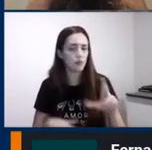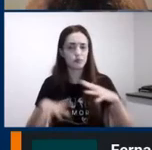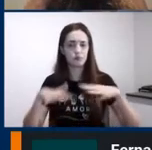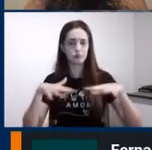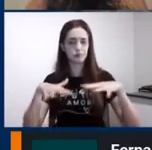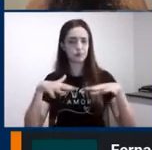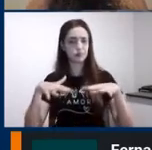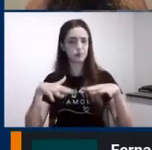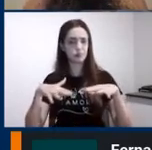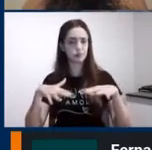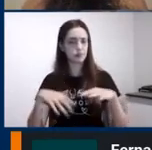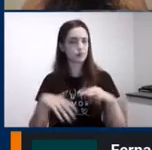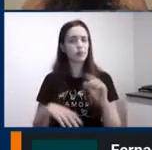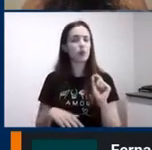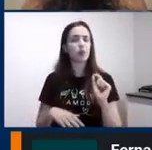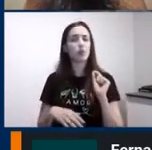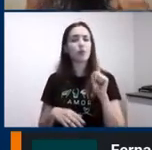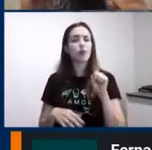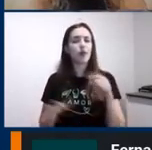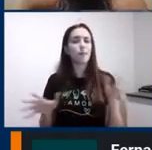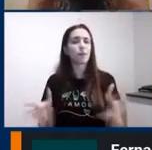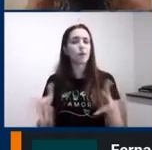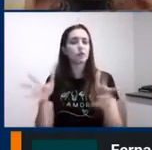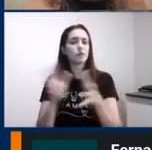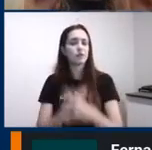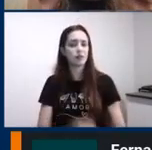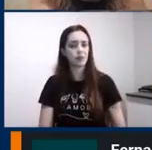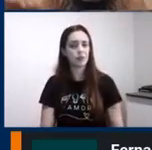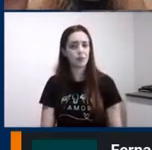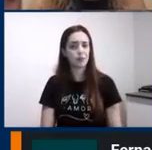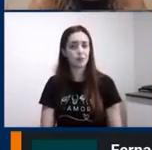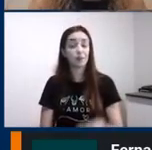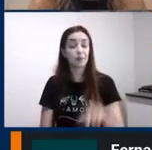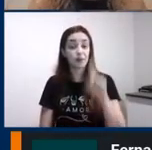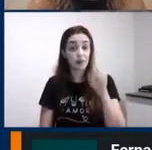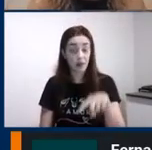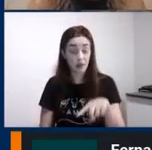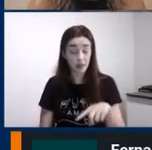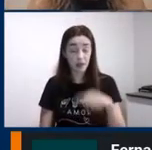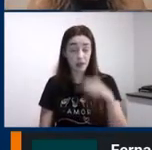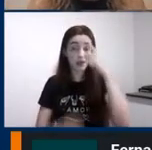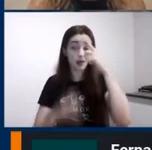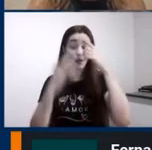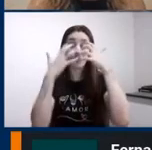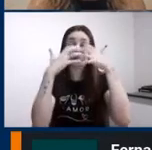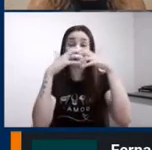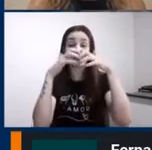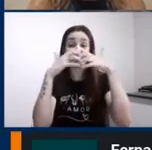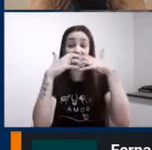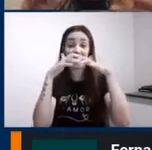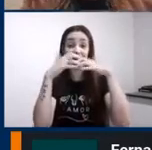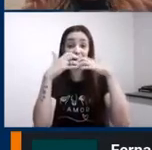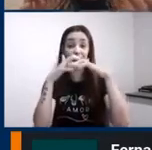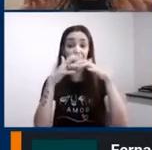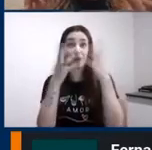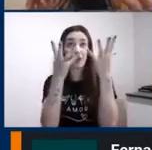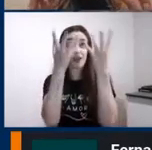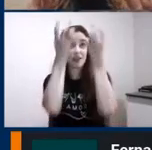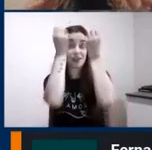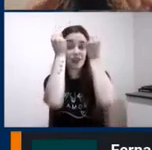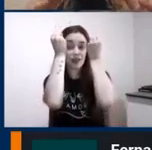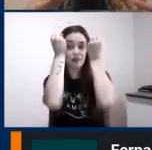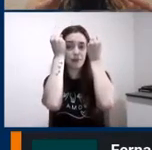mas Thelma o que que é motivação a motivação é uma análise que o cérebro faz da situação ele vai ver